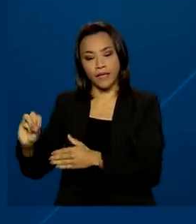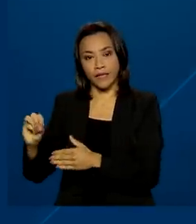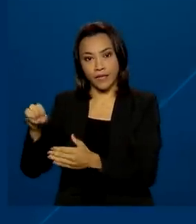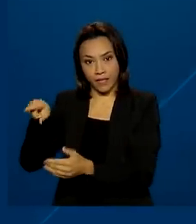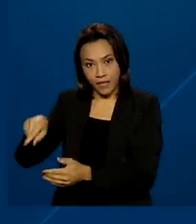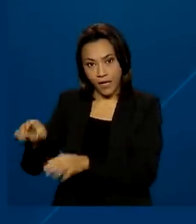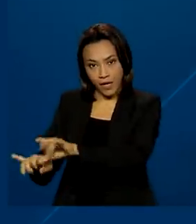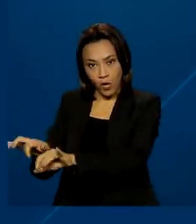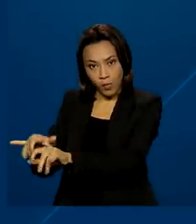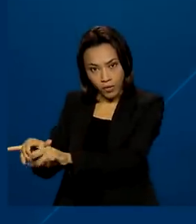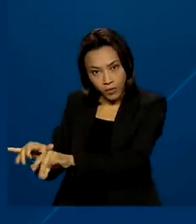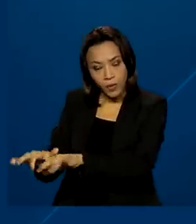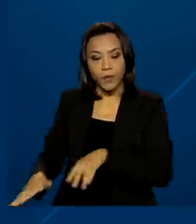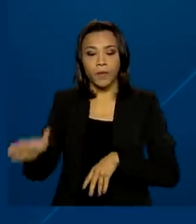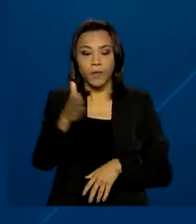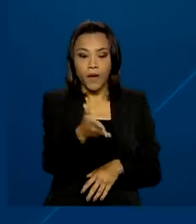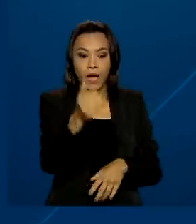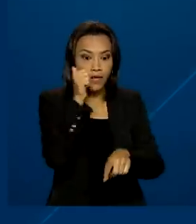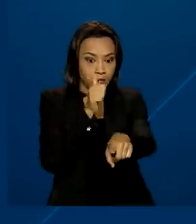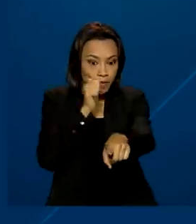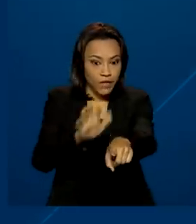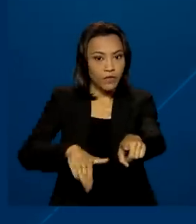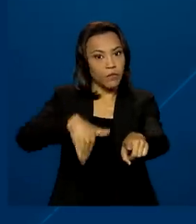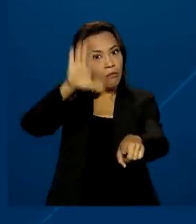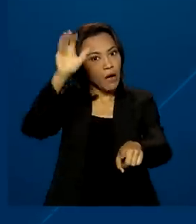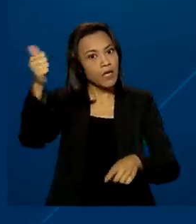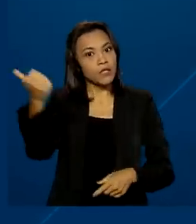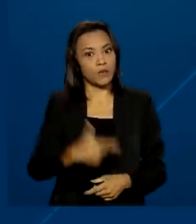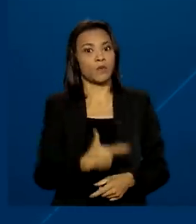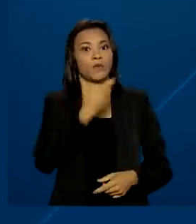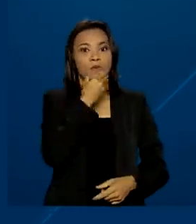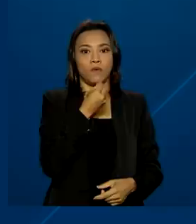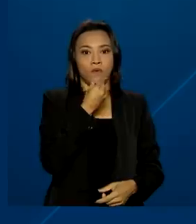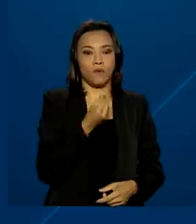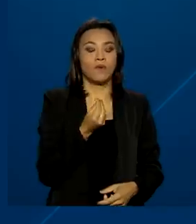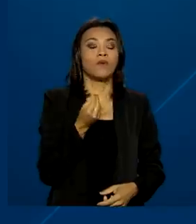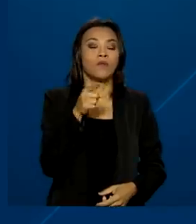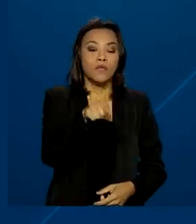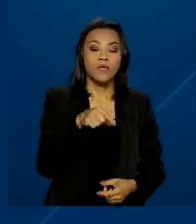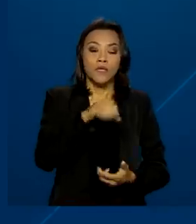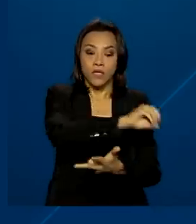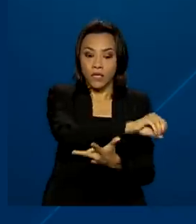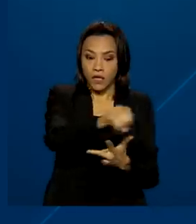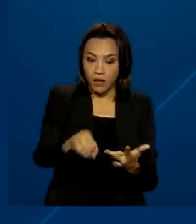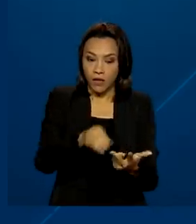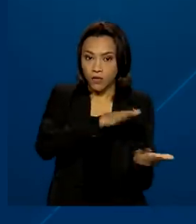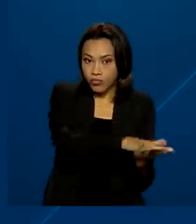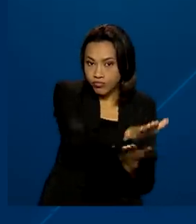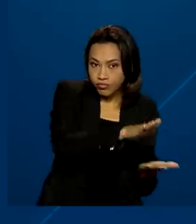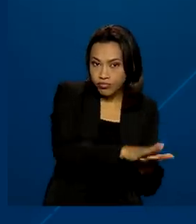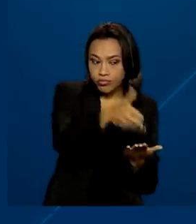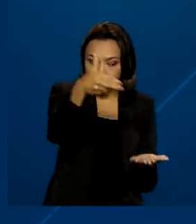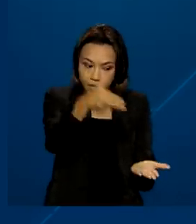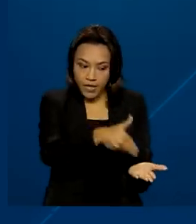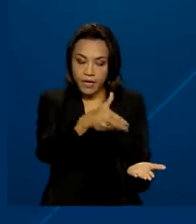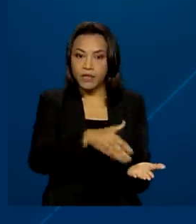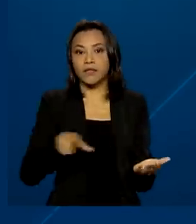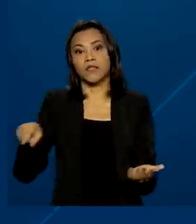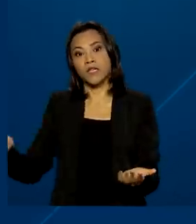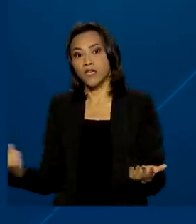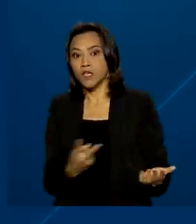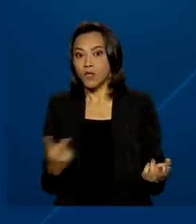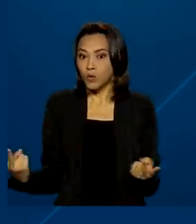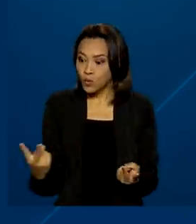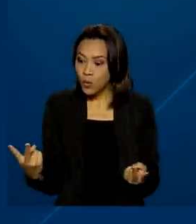modalidades, as mulheres se inscreveram mais que os homens. E o Enem impresso e digital será realizado na